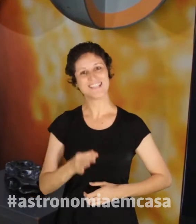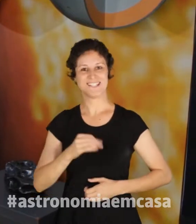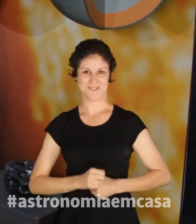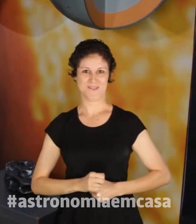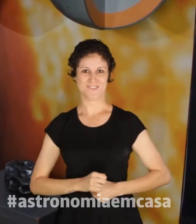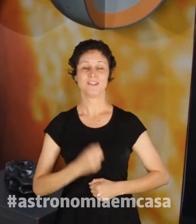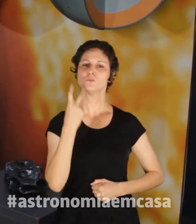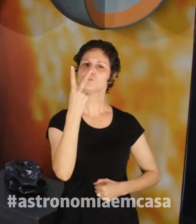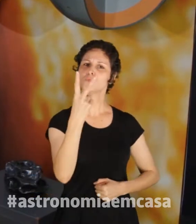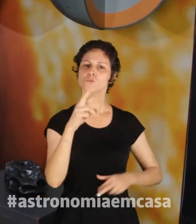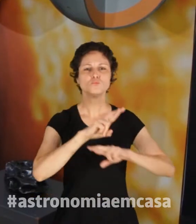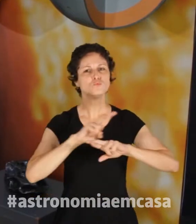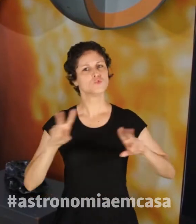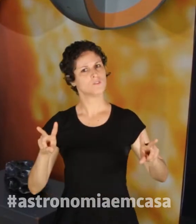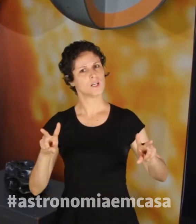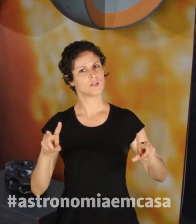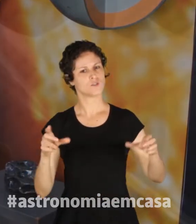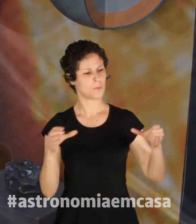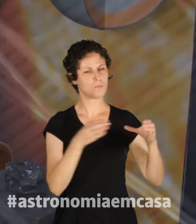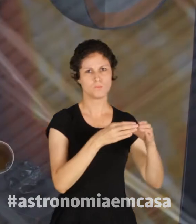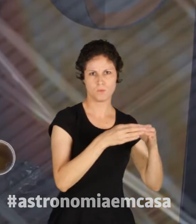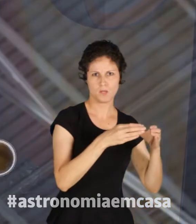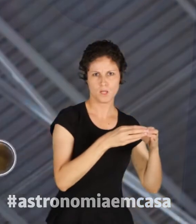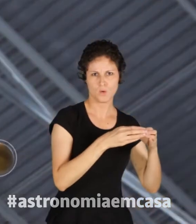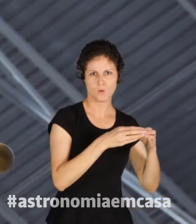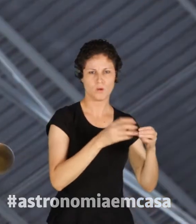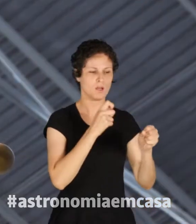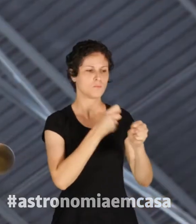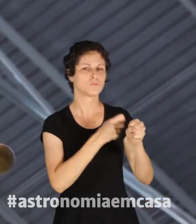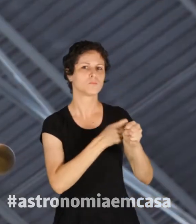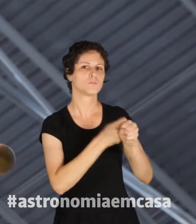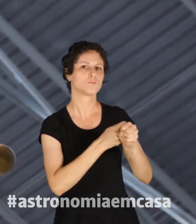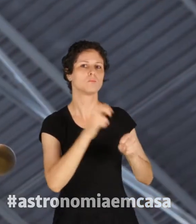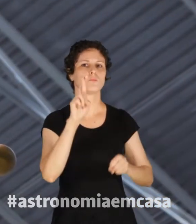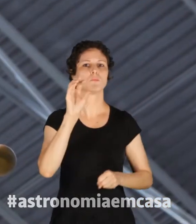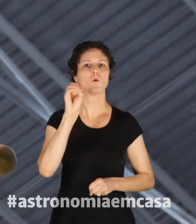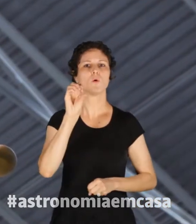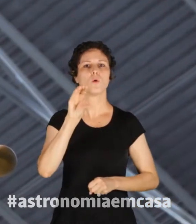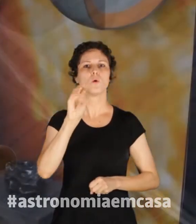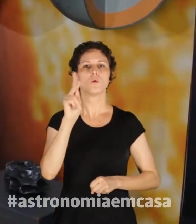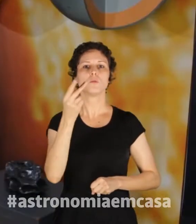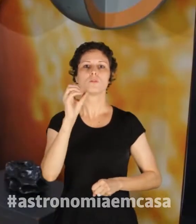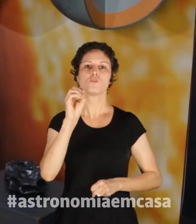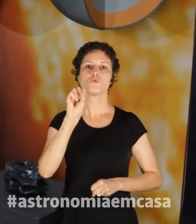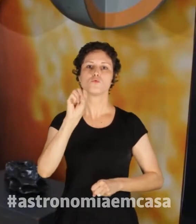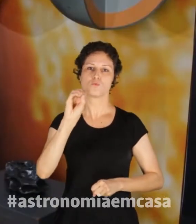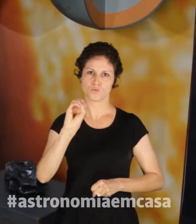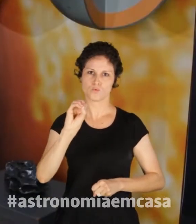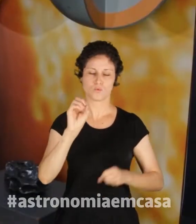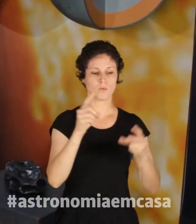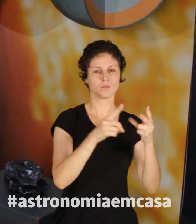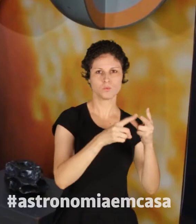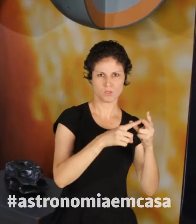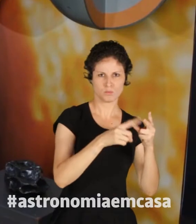grupos. Os quatro primeiros planetas são pequenos e rochosos, ou seja, são os planetas